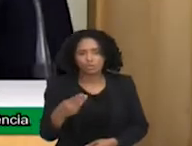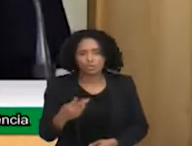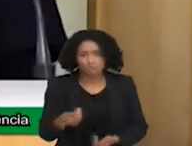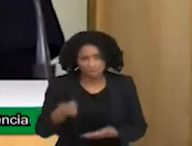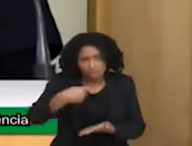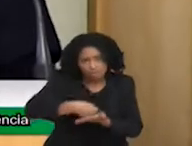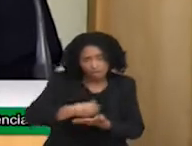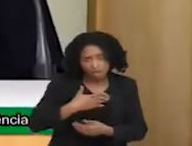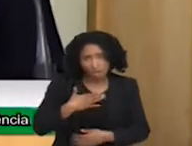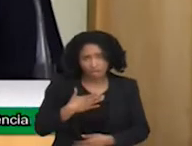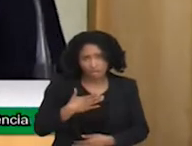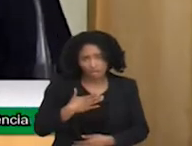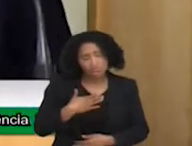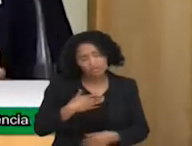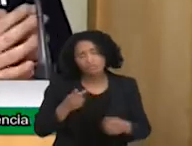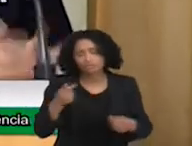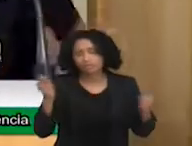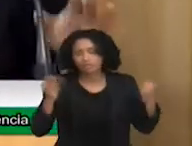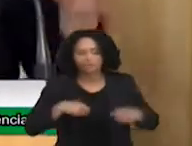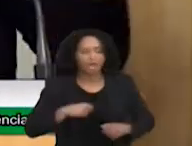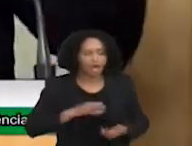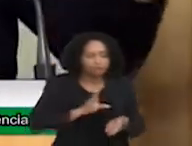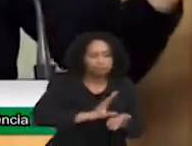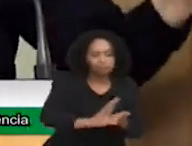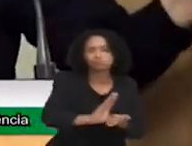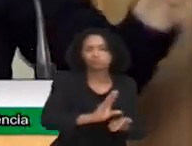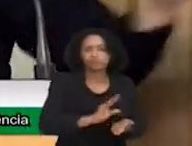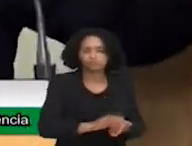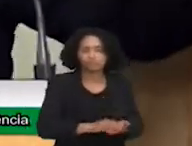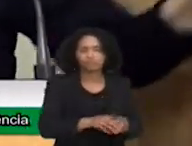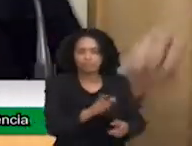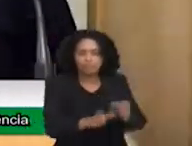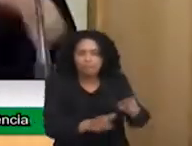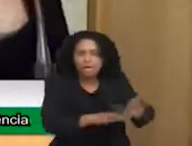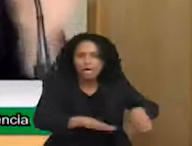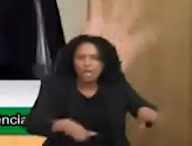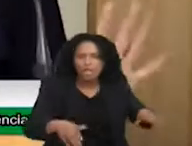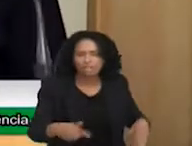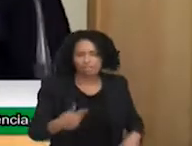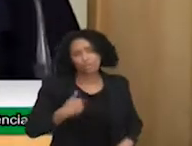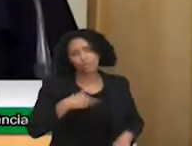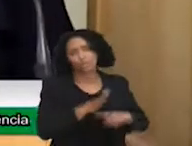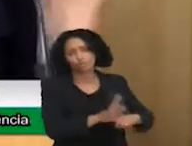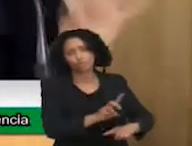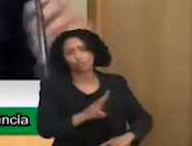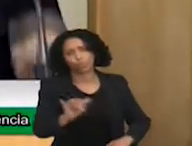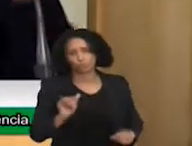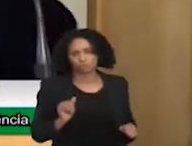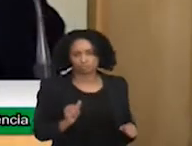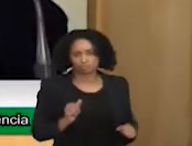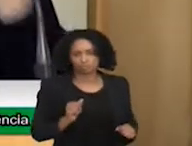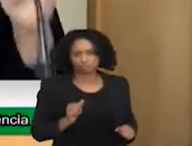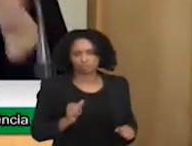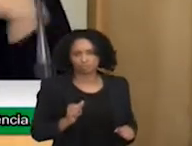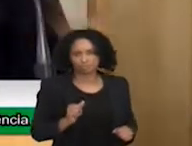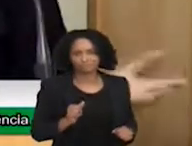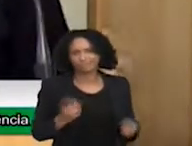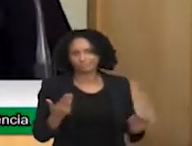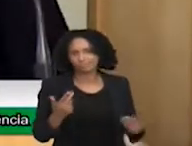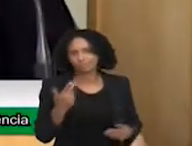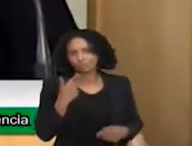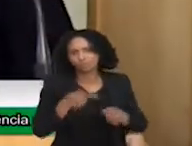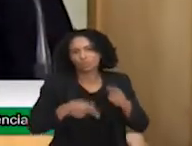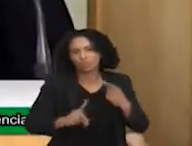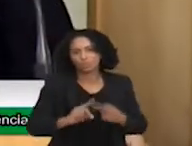distribuir o dinheiro fazendo as coisas picadas um pouquinho para cada um, um pouquinho para cada um. Não funciona. Sabe por quê? Porque esse pouquinho não é